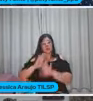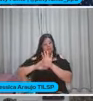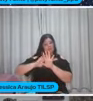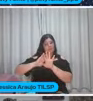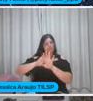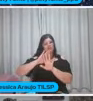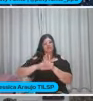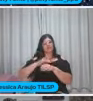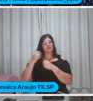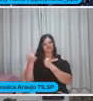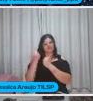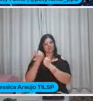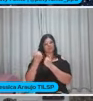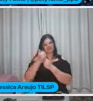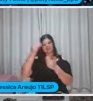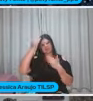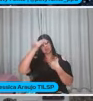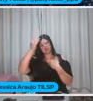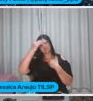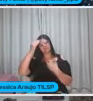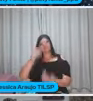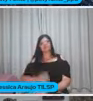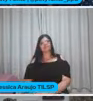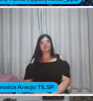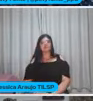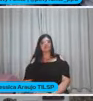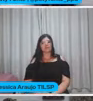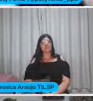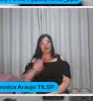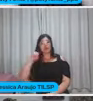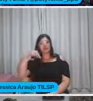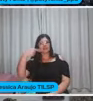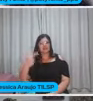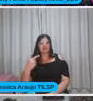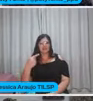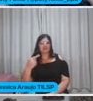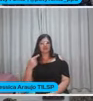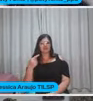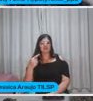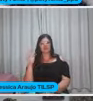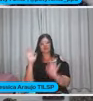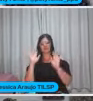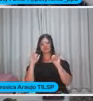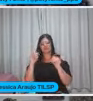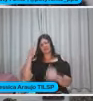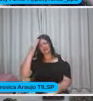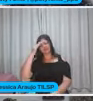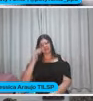câmeras No suporte Muito obrigado Gente Até a próxima Valeu Tchau Tchau Tchau